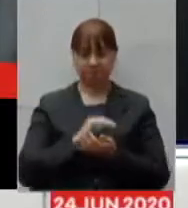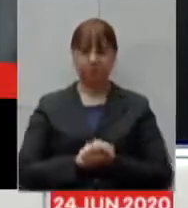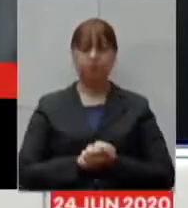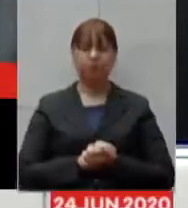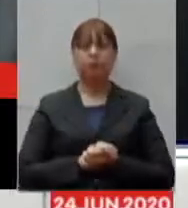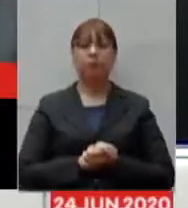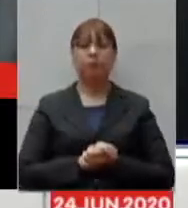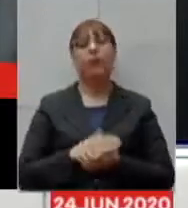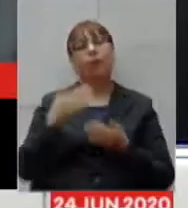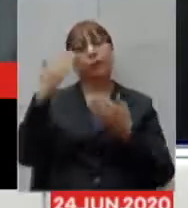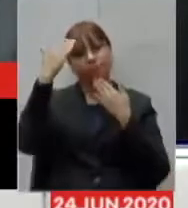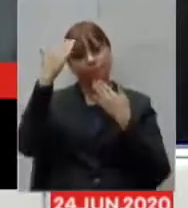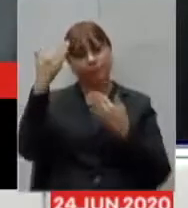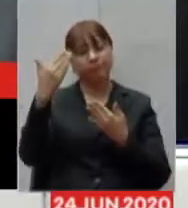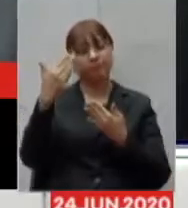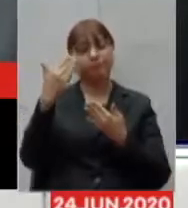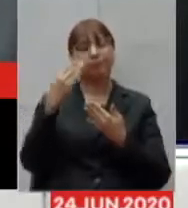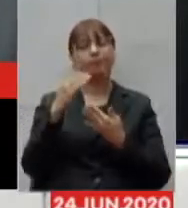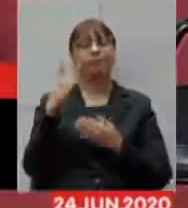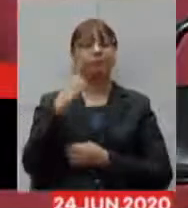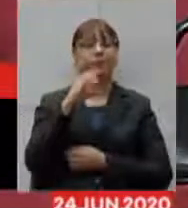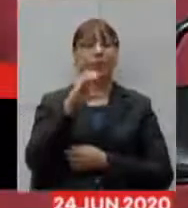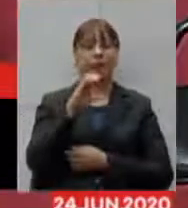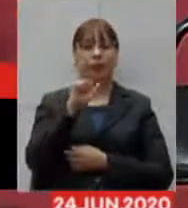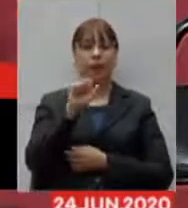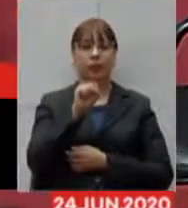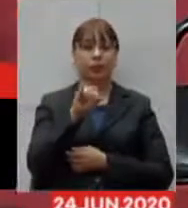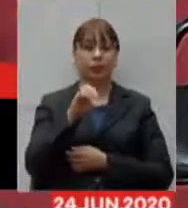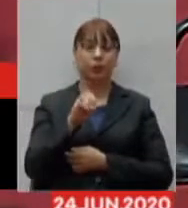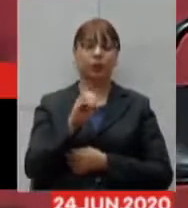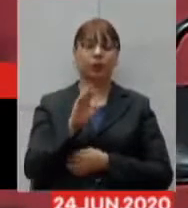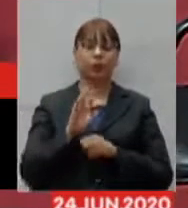obrigado deputado Cássio em relação